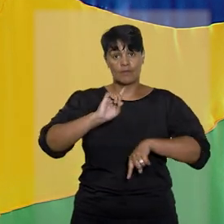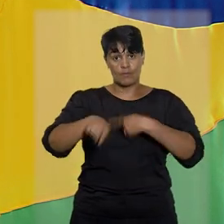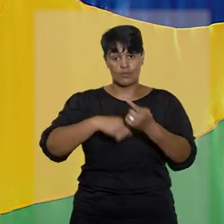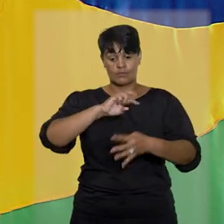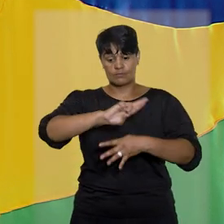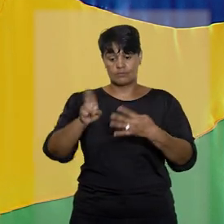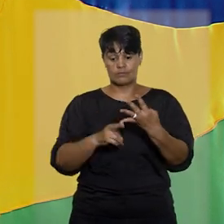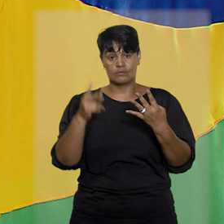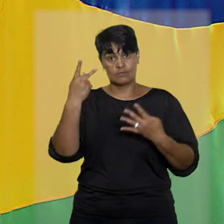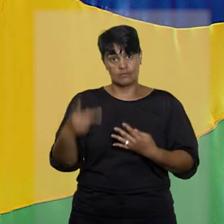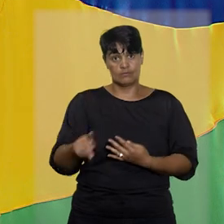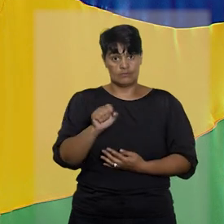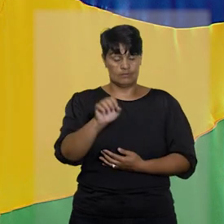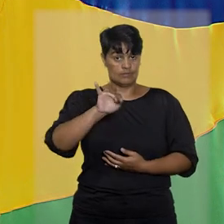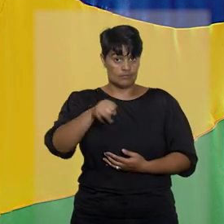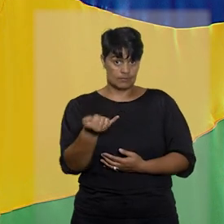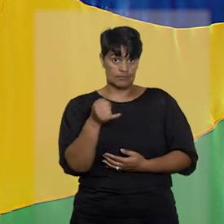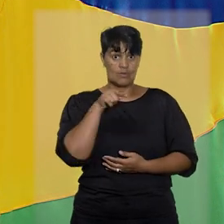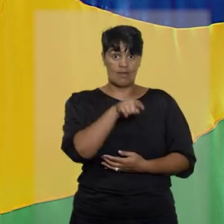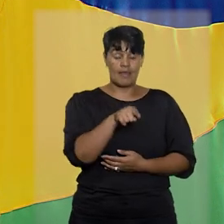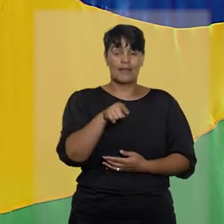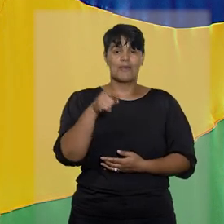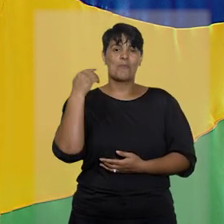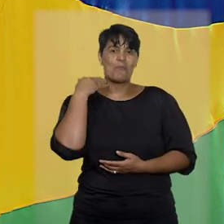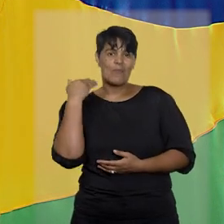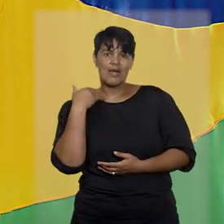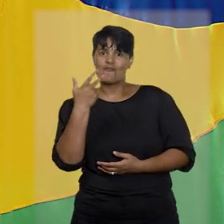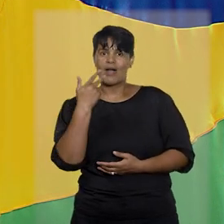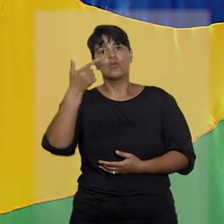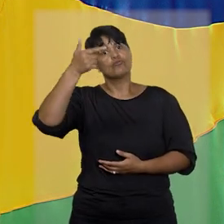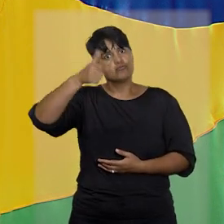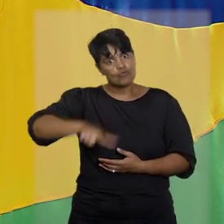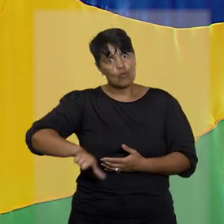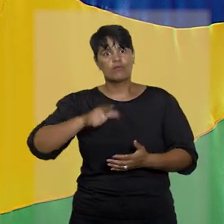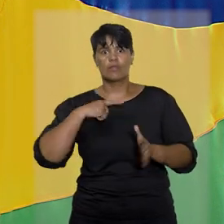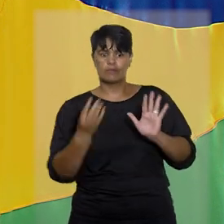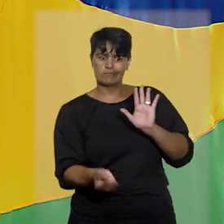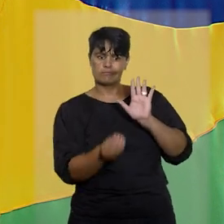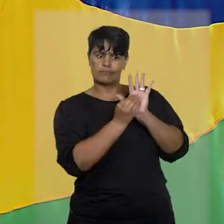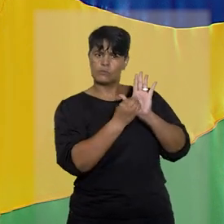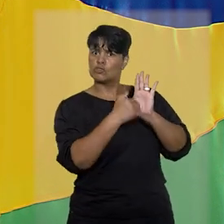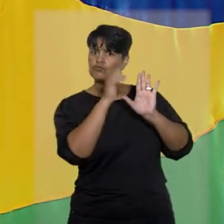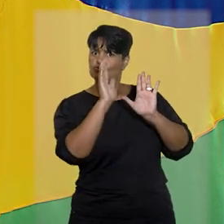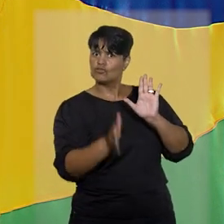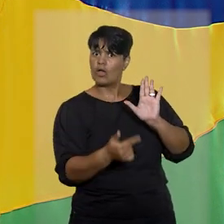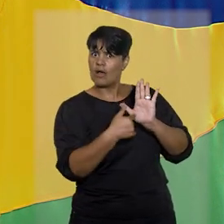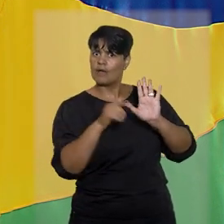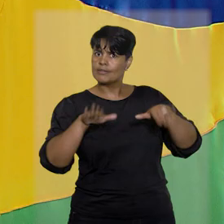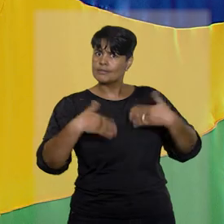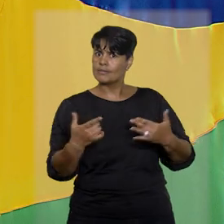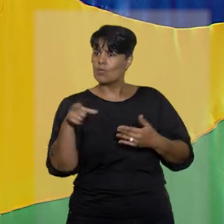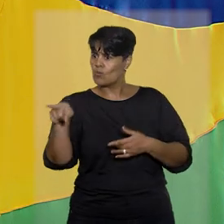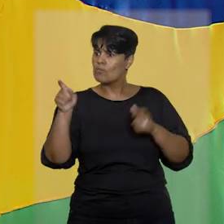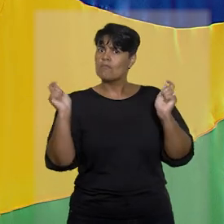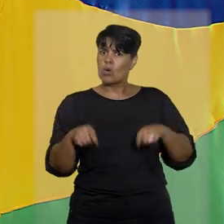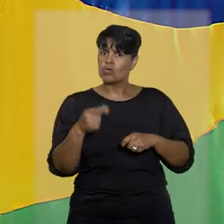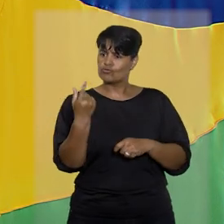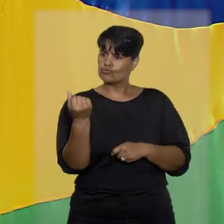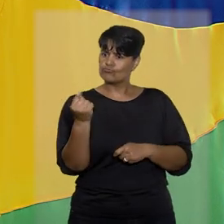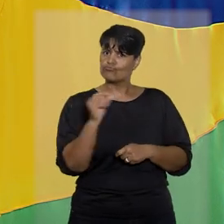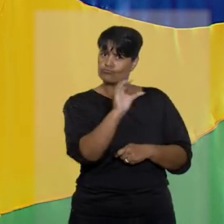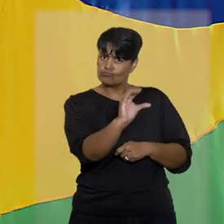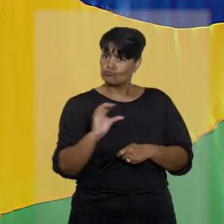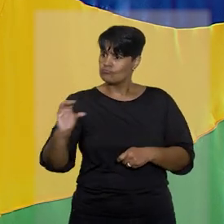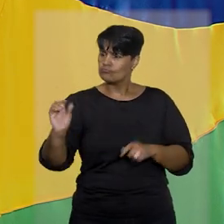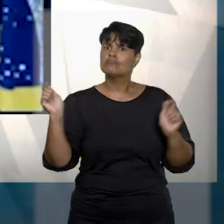dirigido ao STJ, a instituição financeira sustentou que, por expressa disposição legal, a comissão pode ser cobrada do